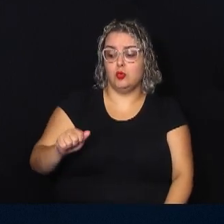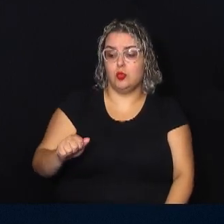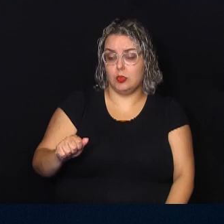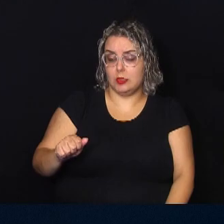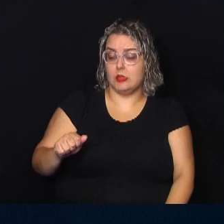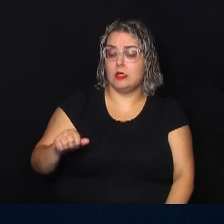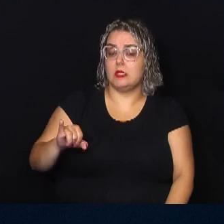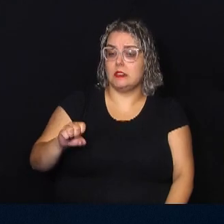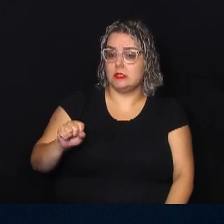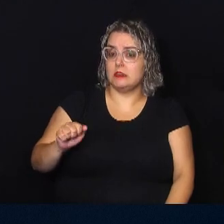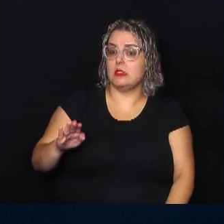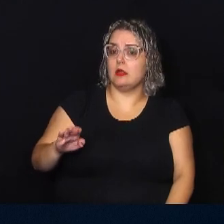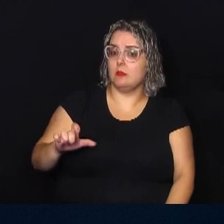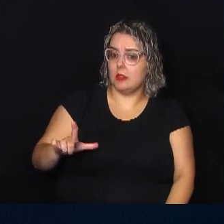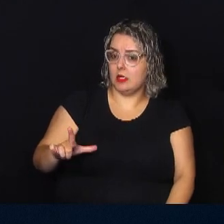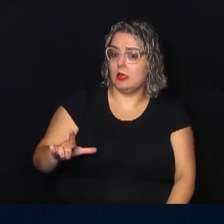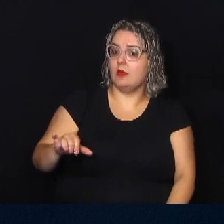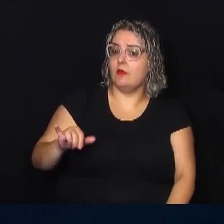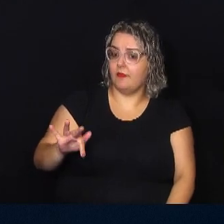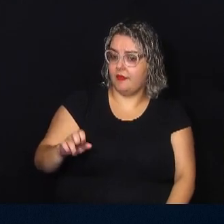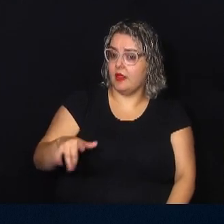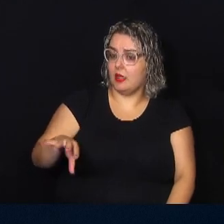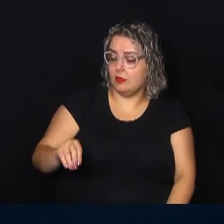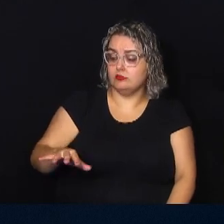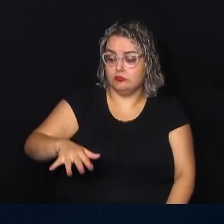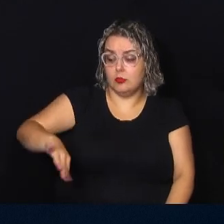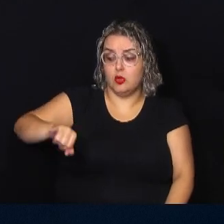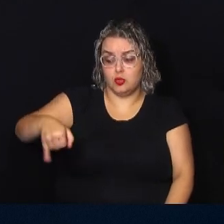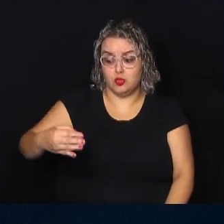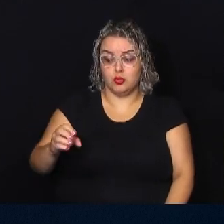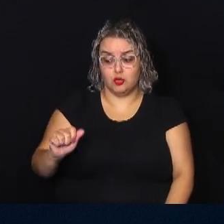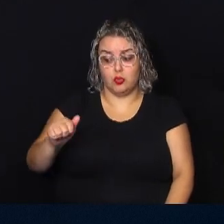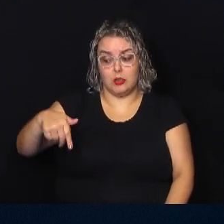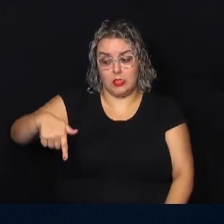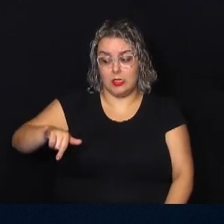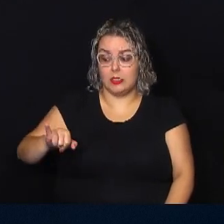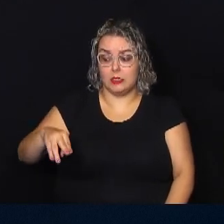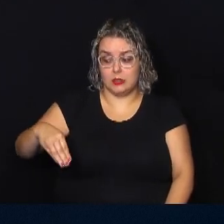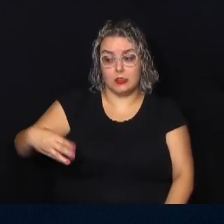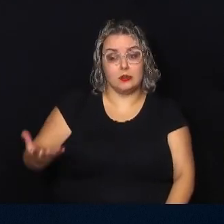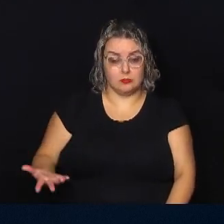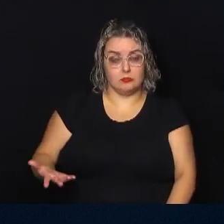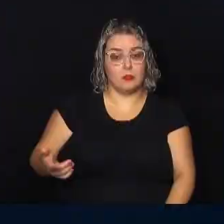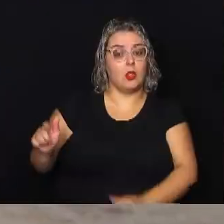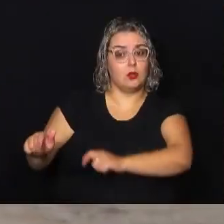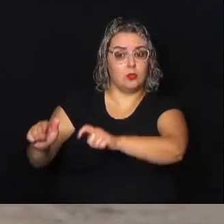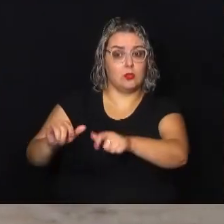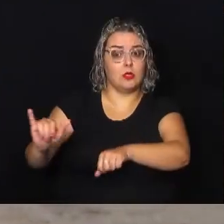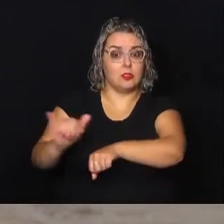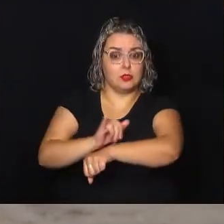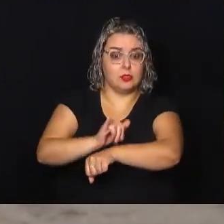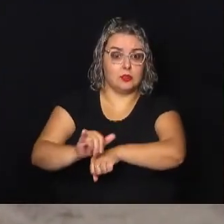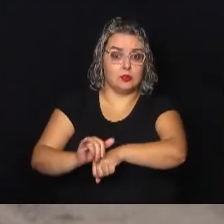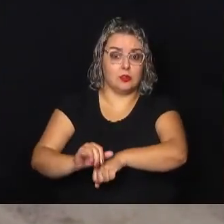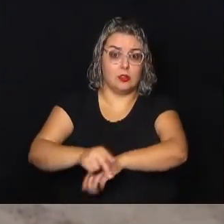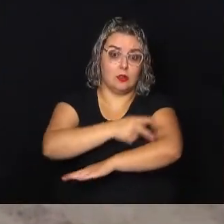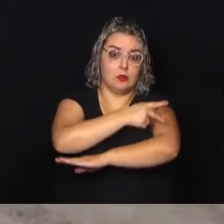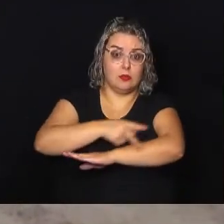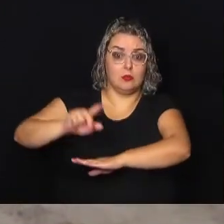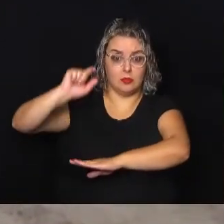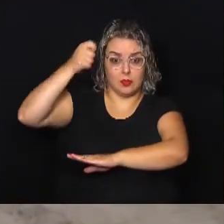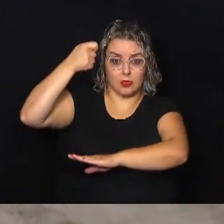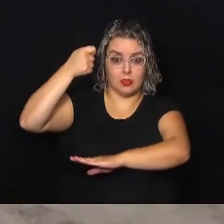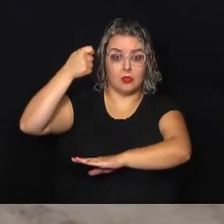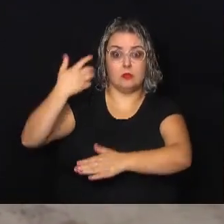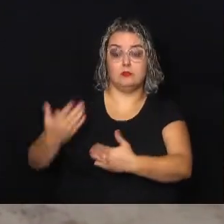Fragoso Ferrão, no distrito de Joaquim Egídio, em pontos considerados estratégicos. A pavimentação e drenagem